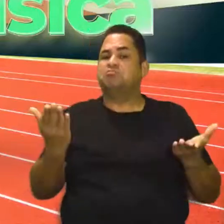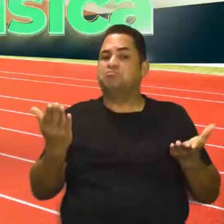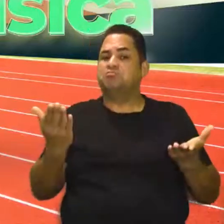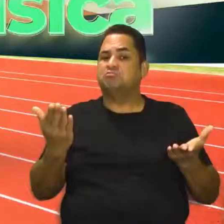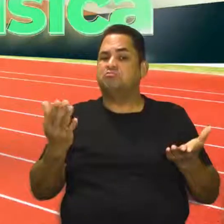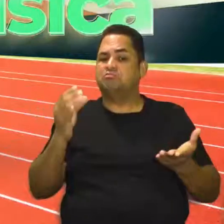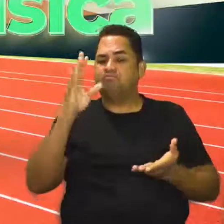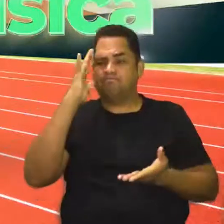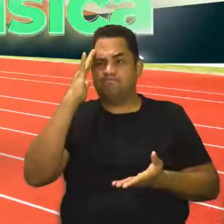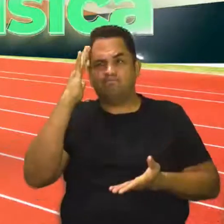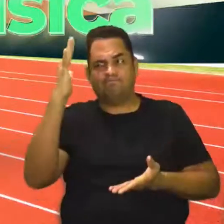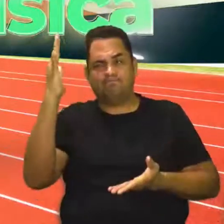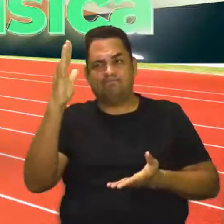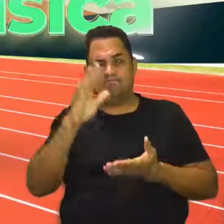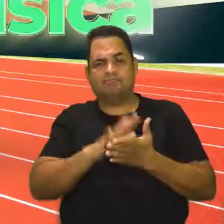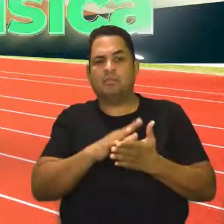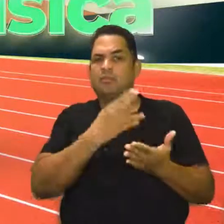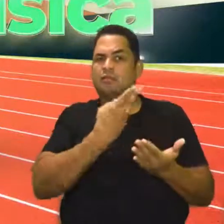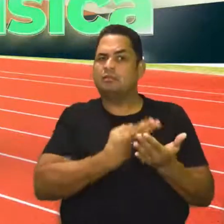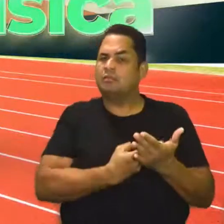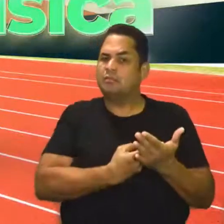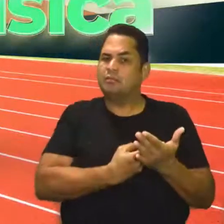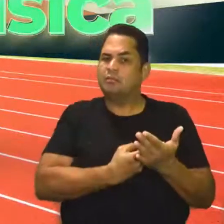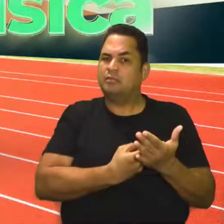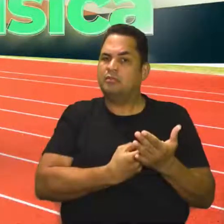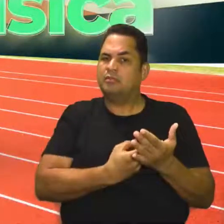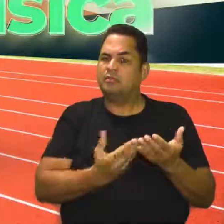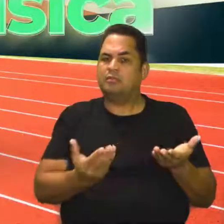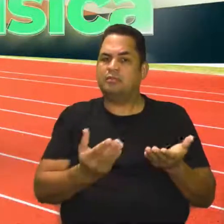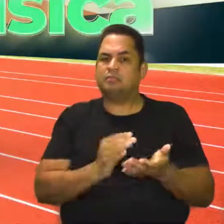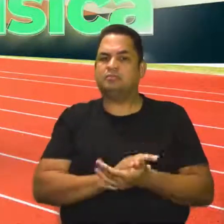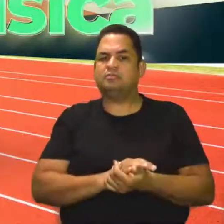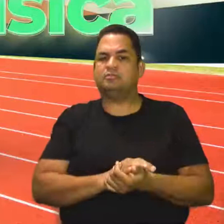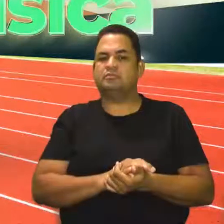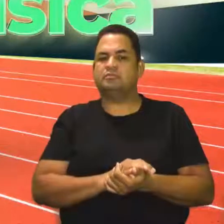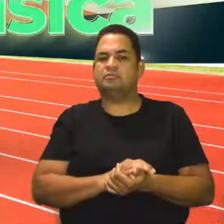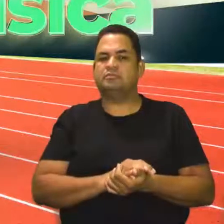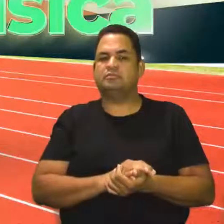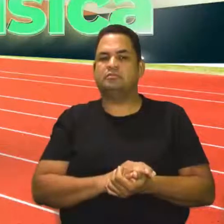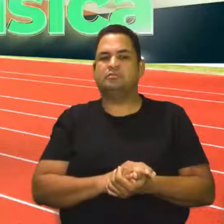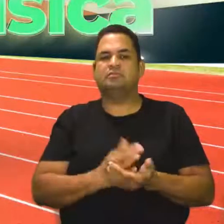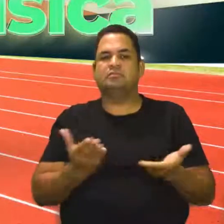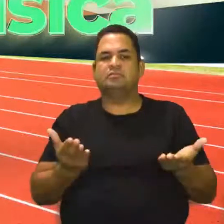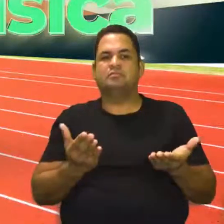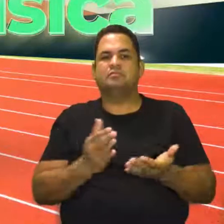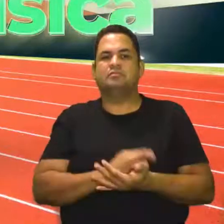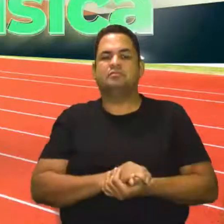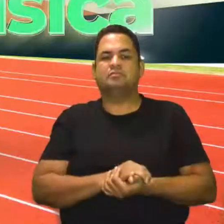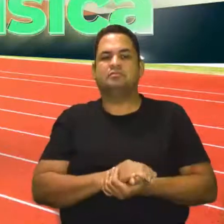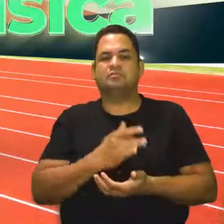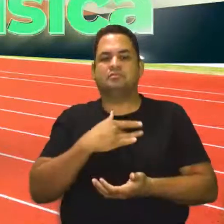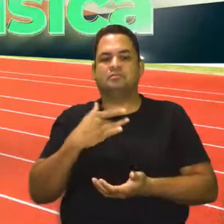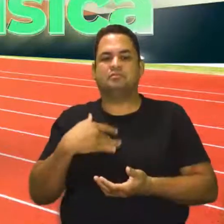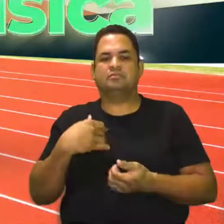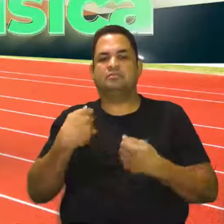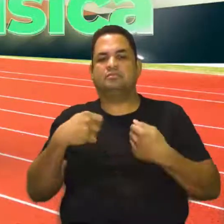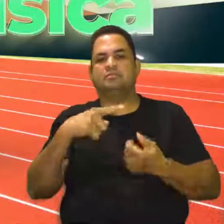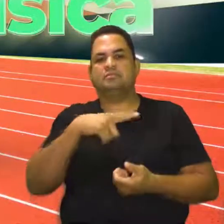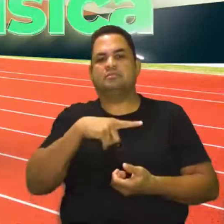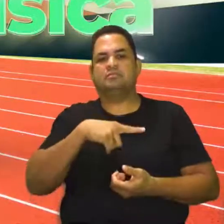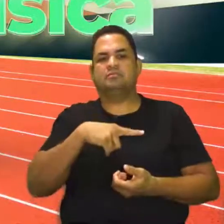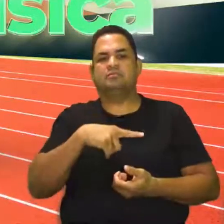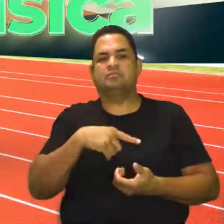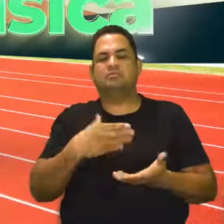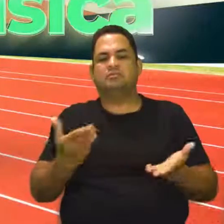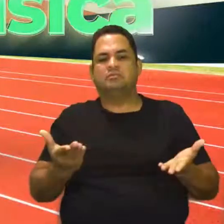Se imaginou deitada numa cama ou uma pessoa ativa? Com É, com longevidade, com saúde, Com longevidade e saúde, lógico. É o que